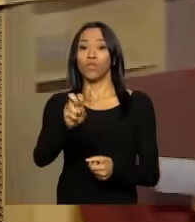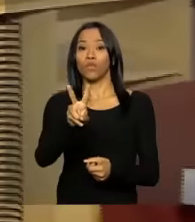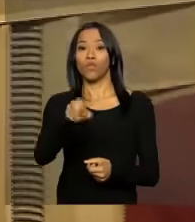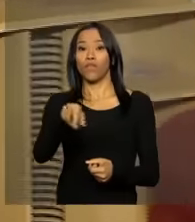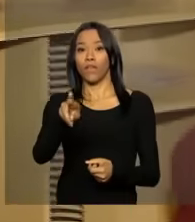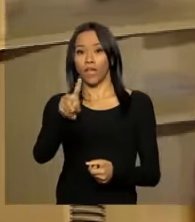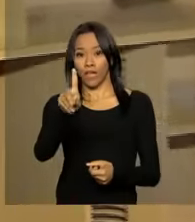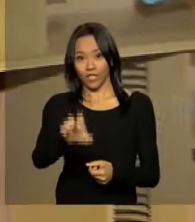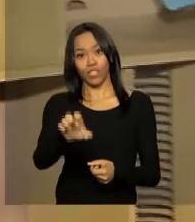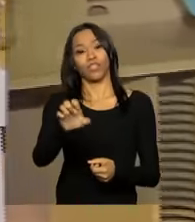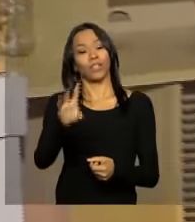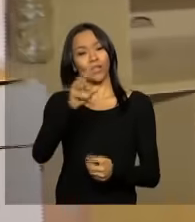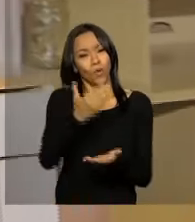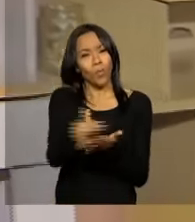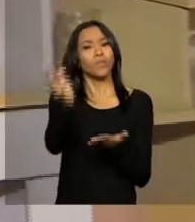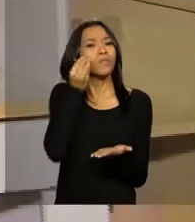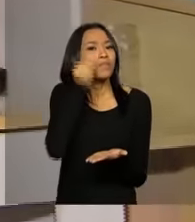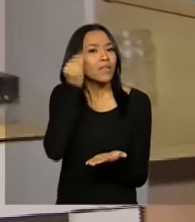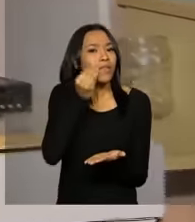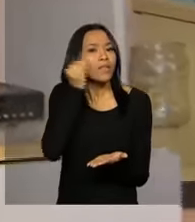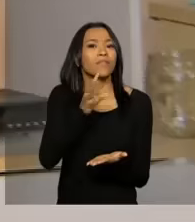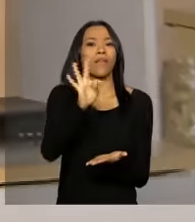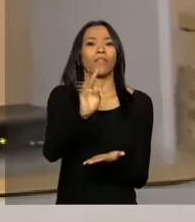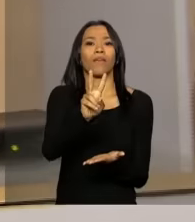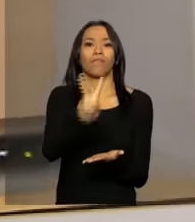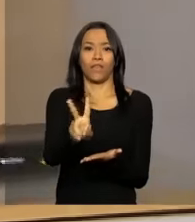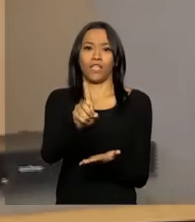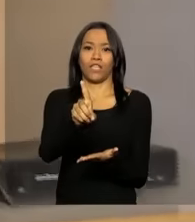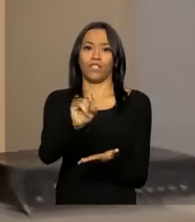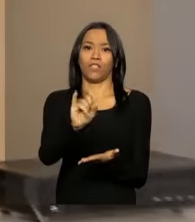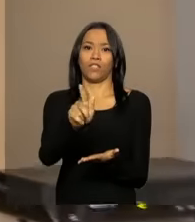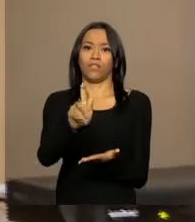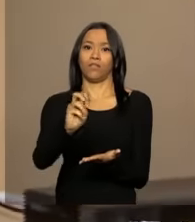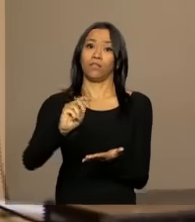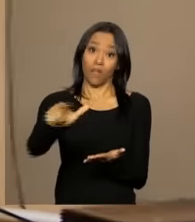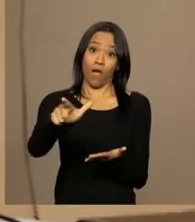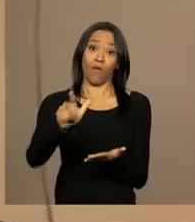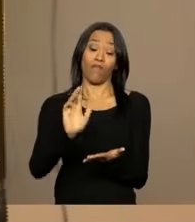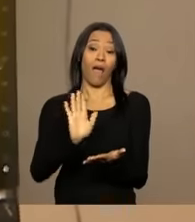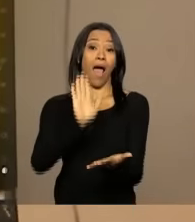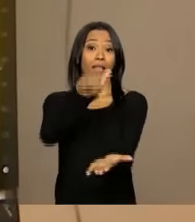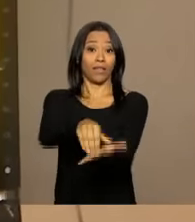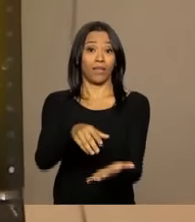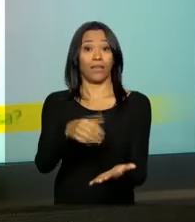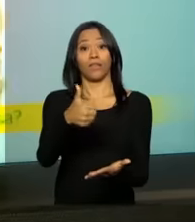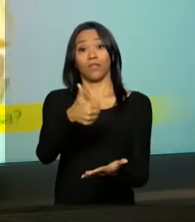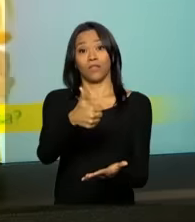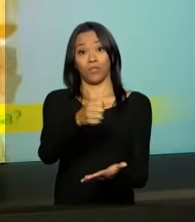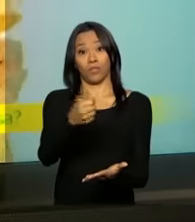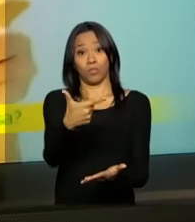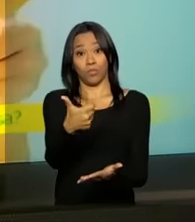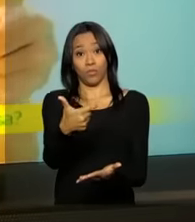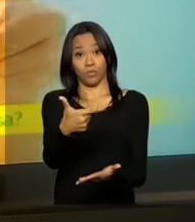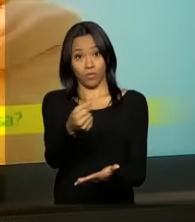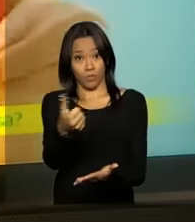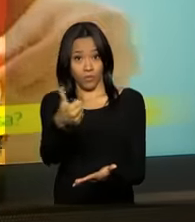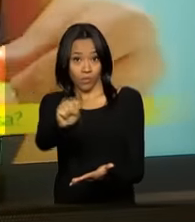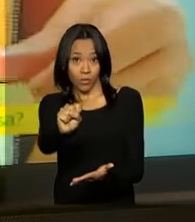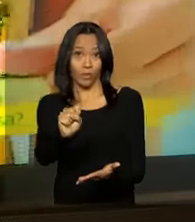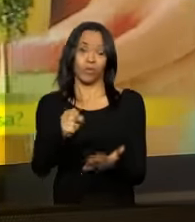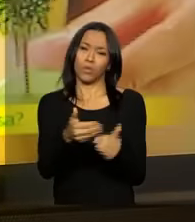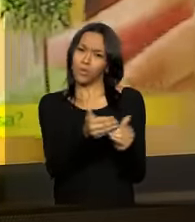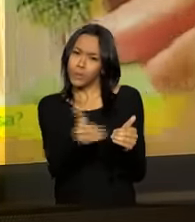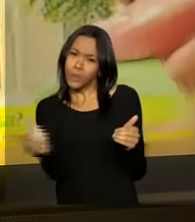do sistema brasileiro de TV digital, que vai se estender a todo o país até o fim de 2018. Durante 30 dias, as